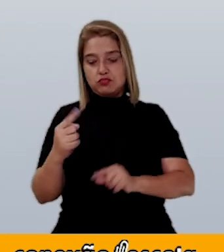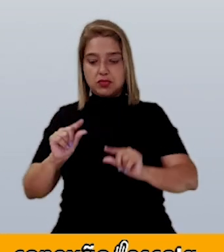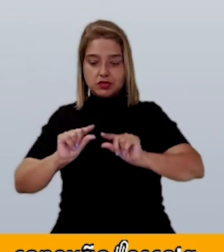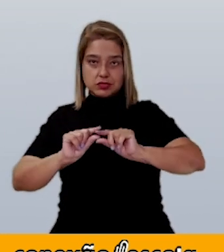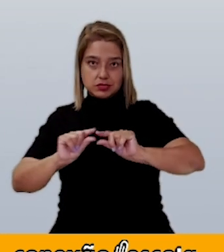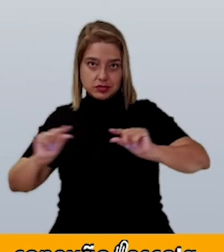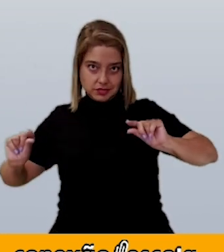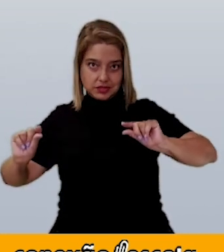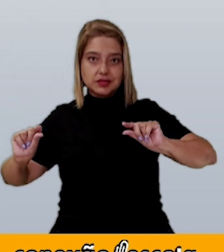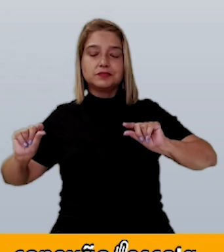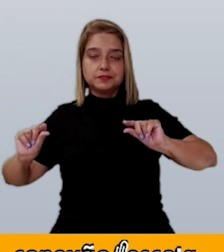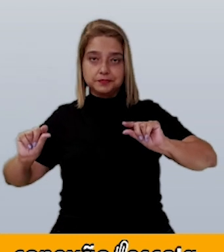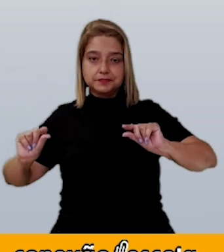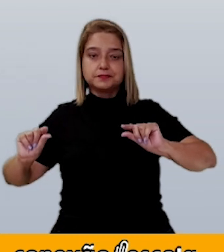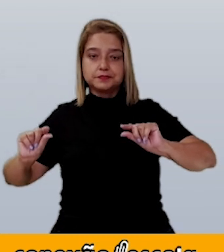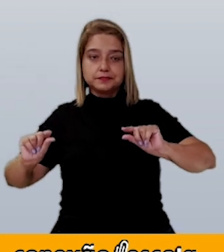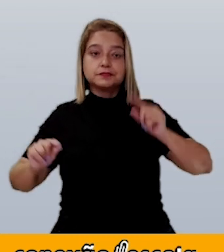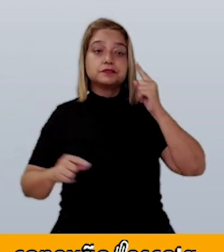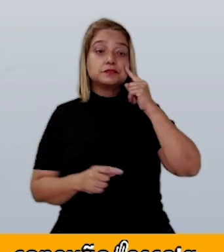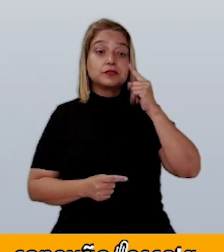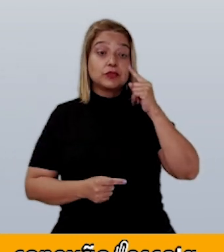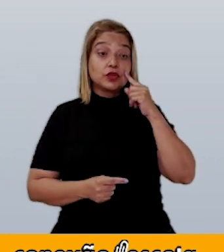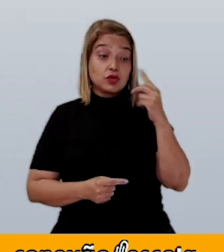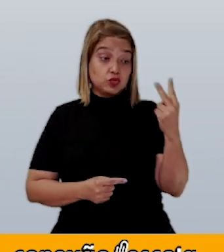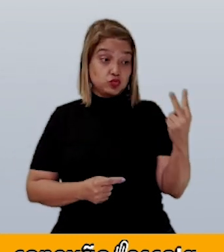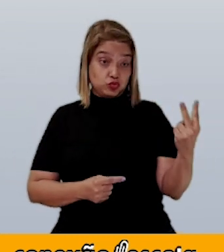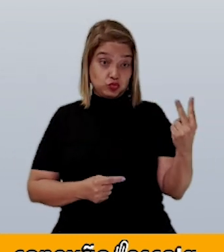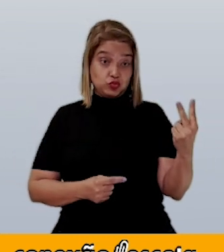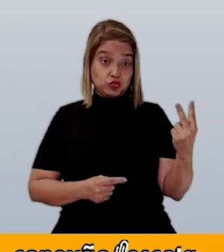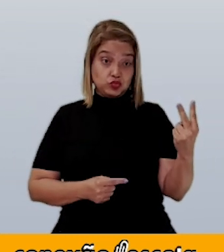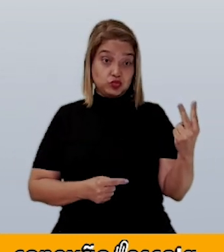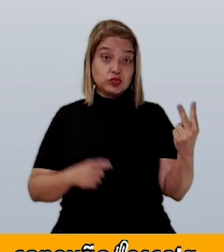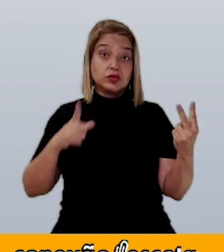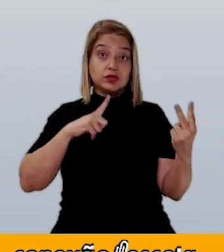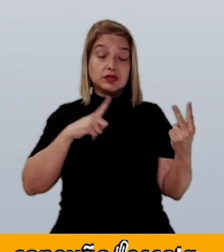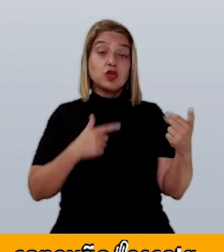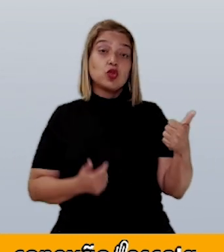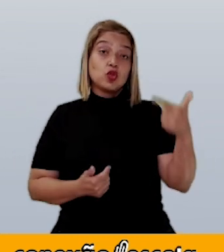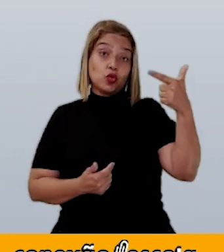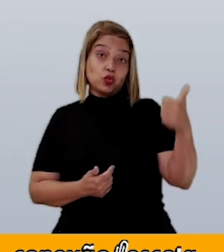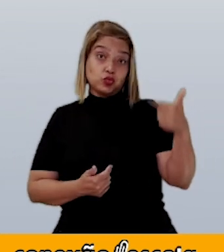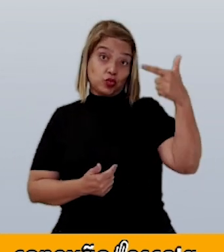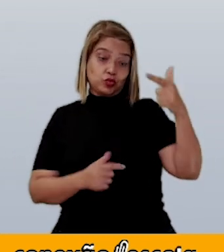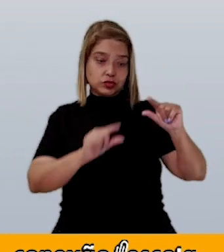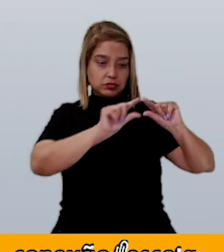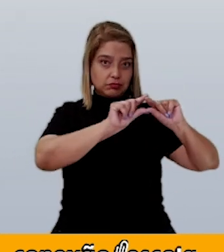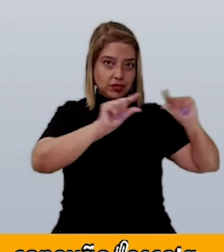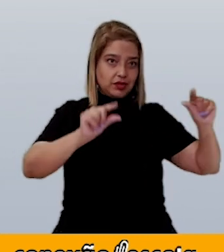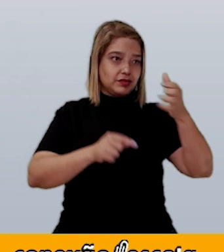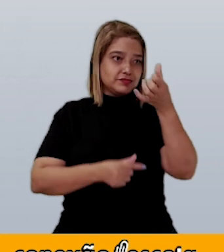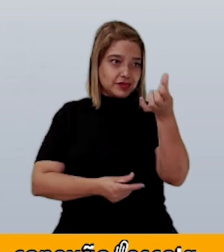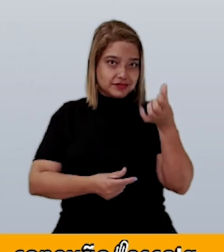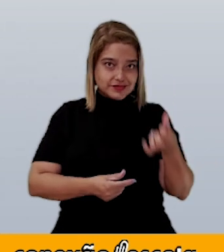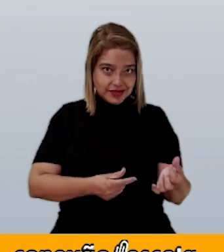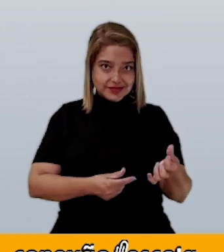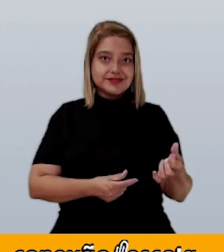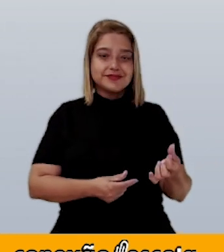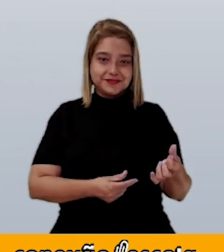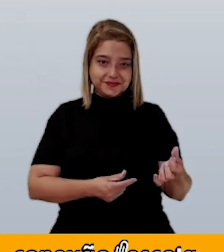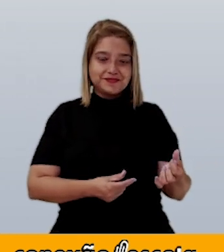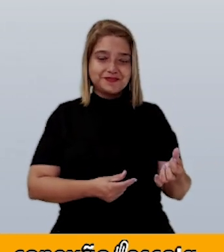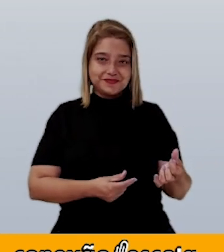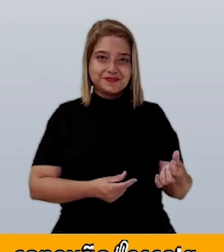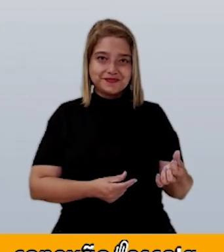apenas uma. Nas primeiras duas linhas, nós temos doze quadradinhos, como vocês conseguem